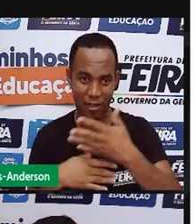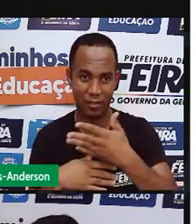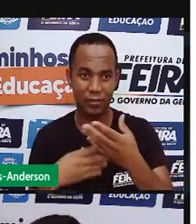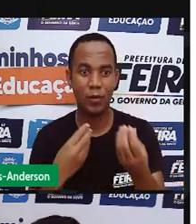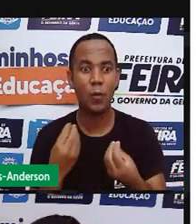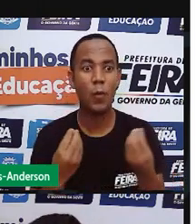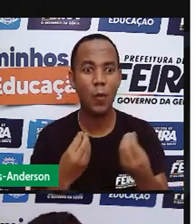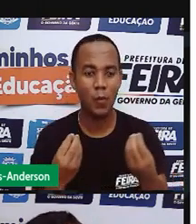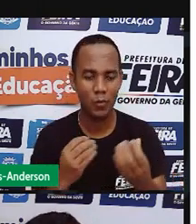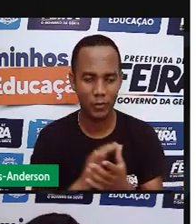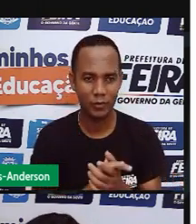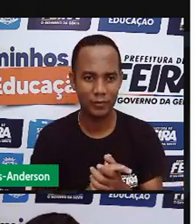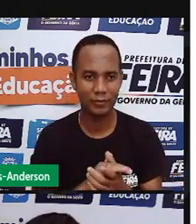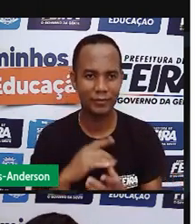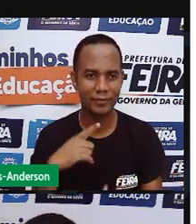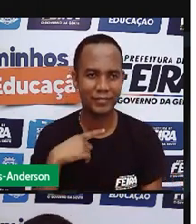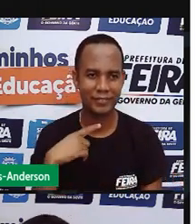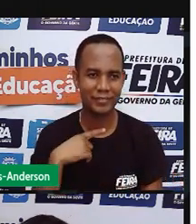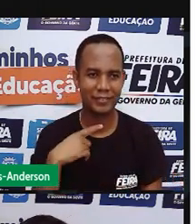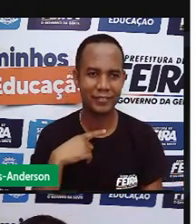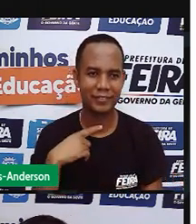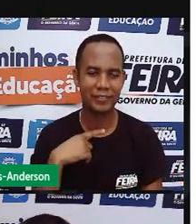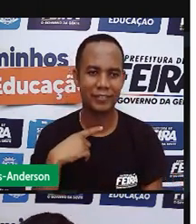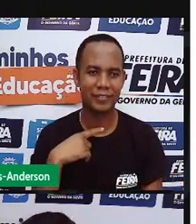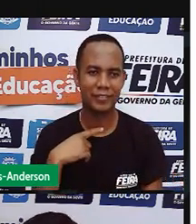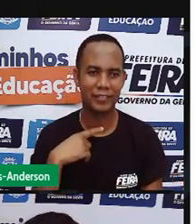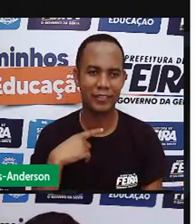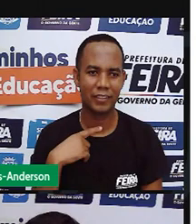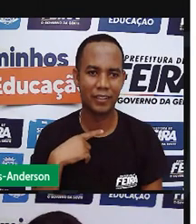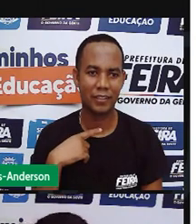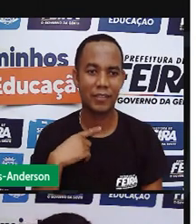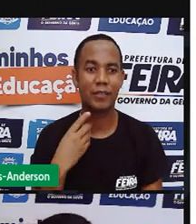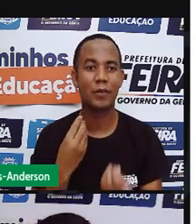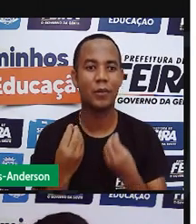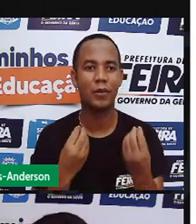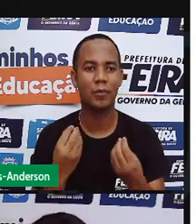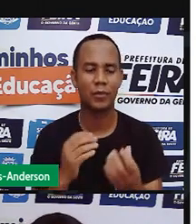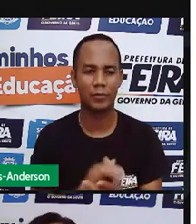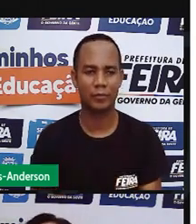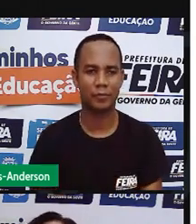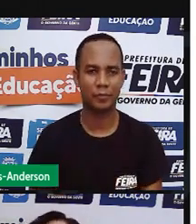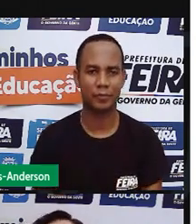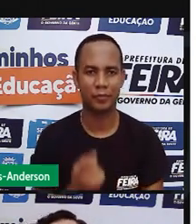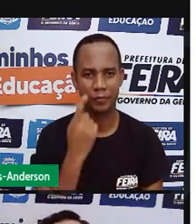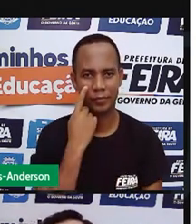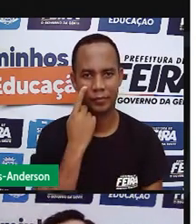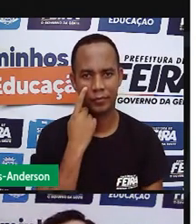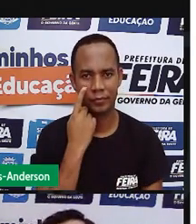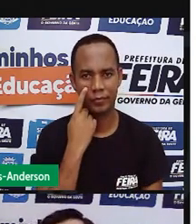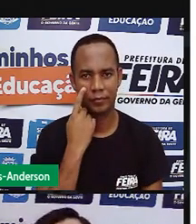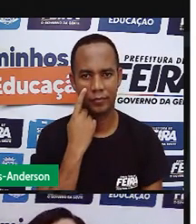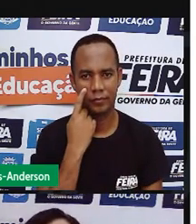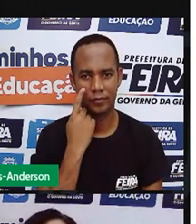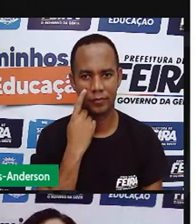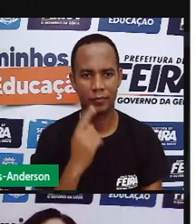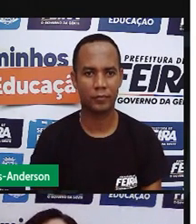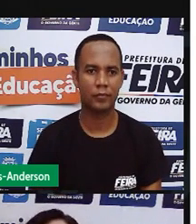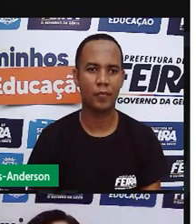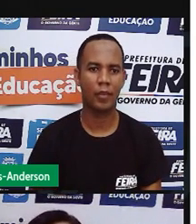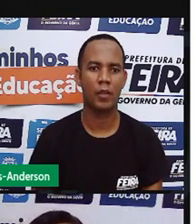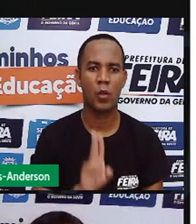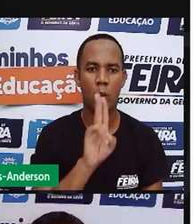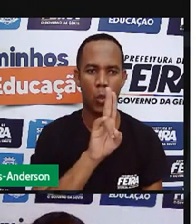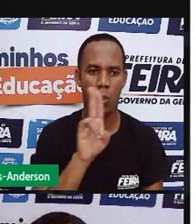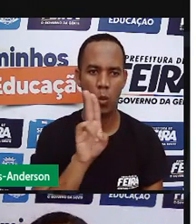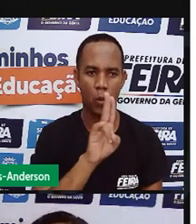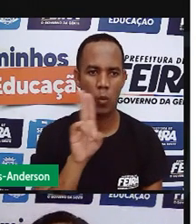Será que tem alguma coisa incomum entre elas duas? Vamos ver? O nome da